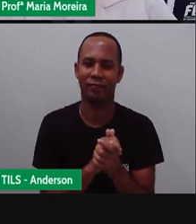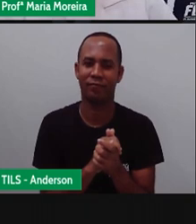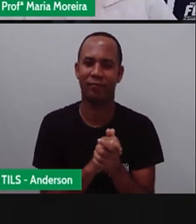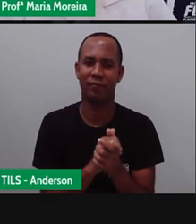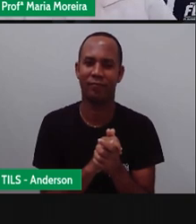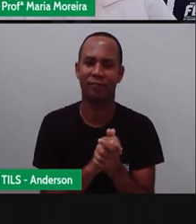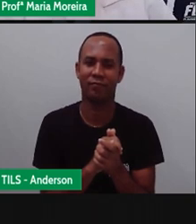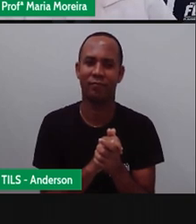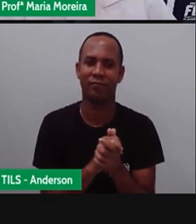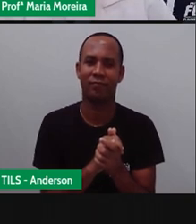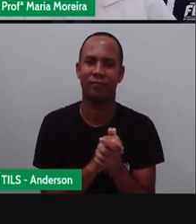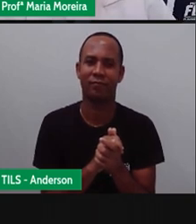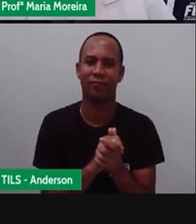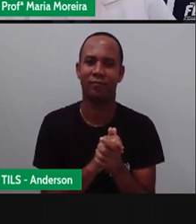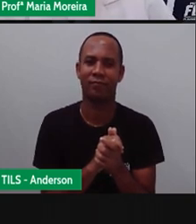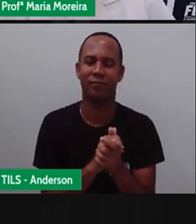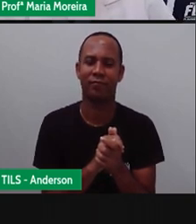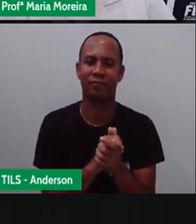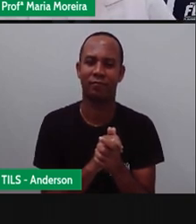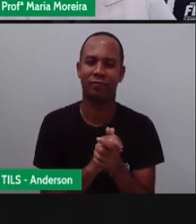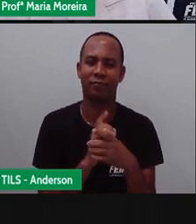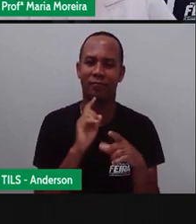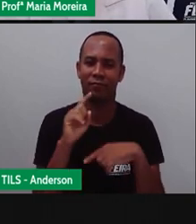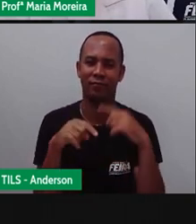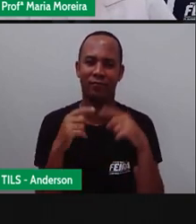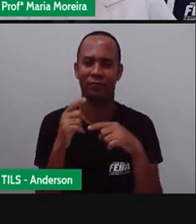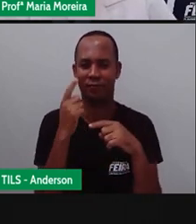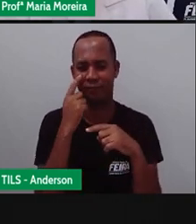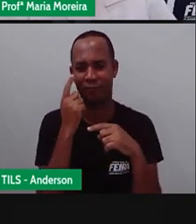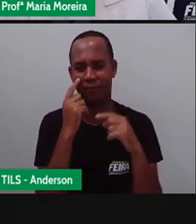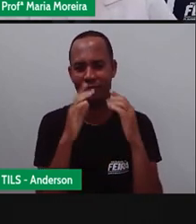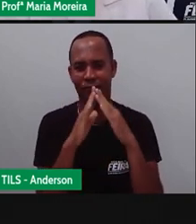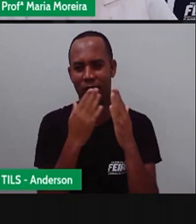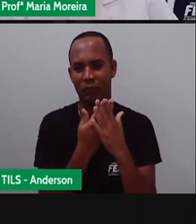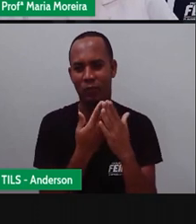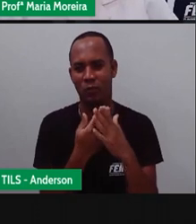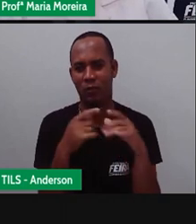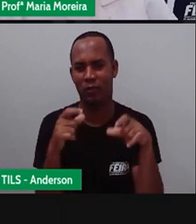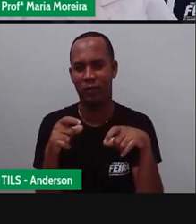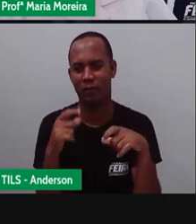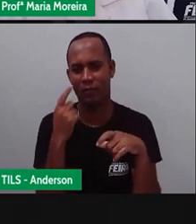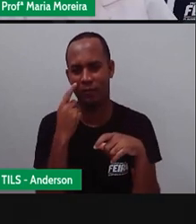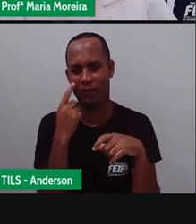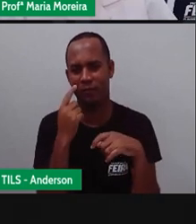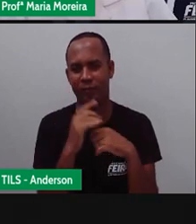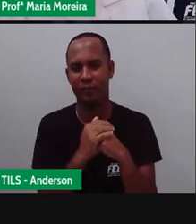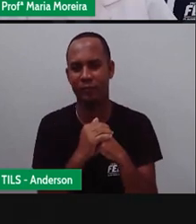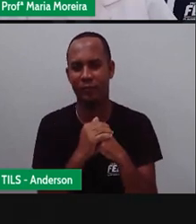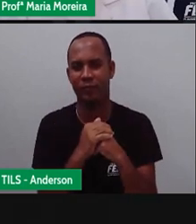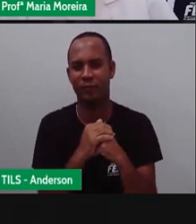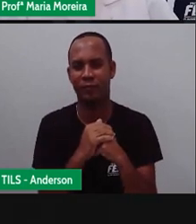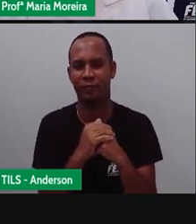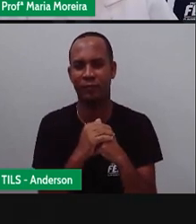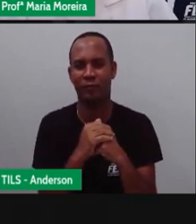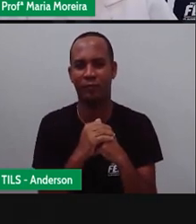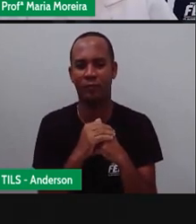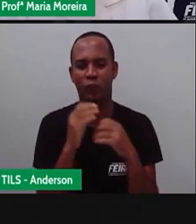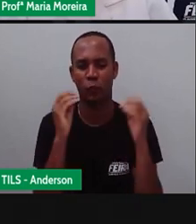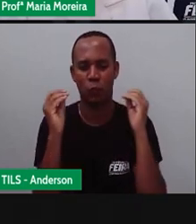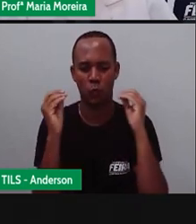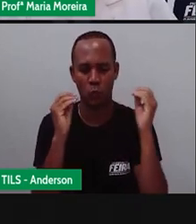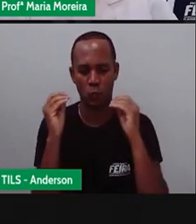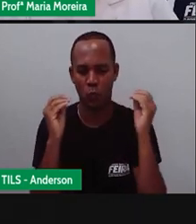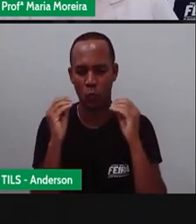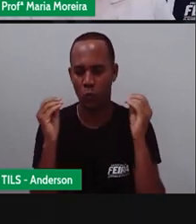Poxa, e agora? Vamos descobrir depois da sua escola, viu? Jennifer, então vamos lá. As